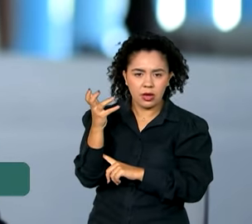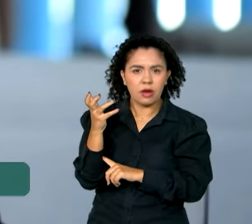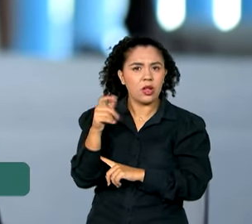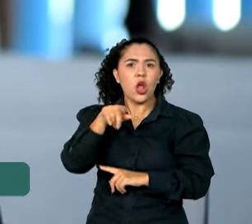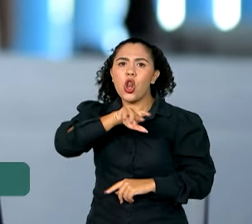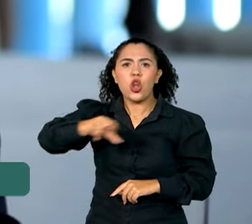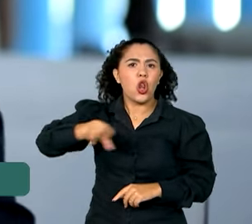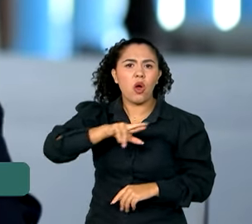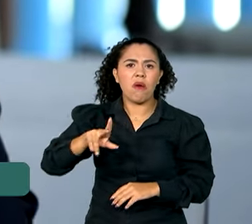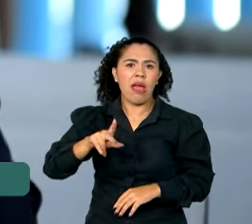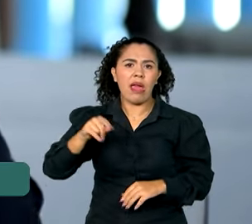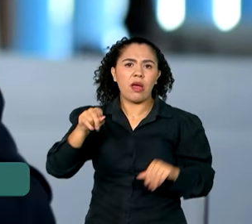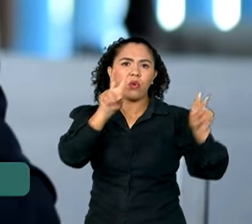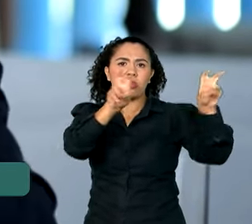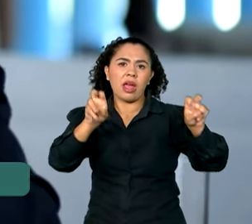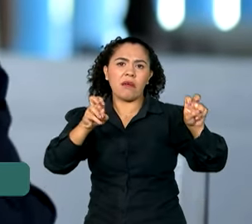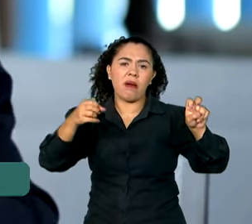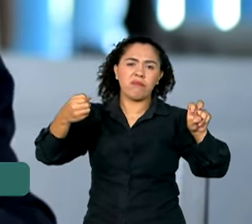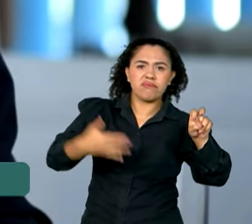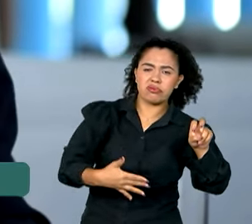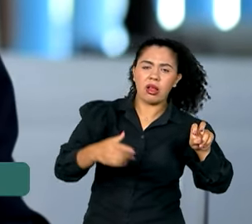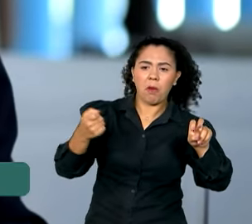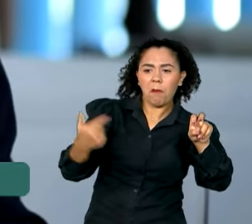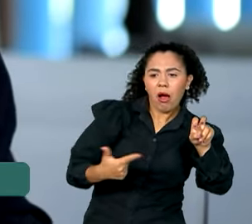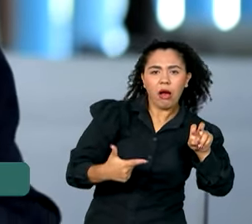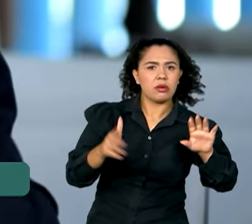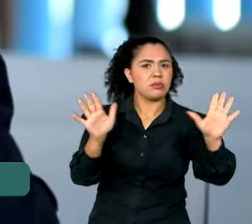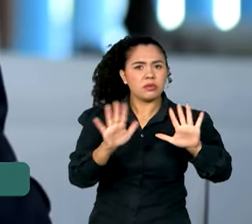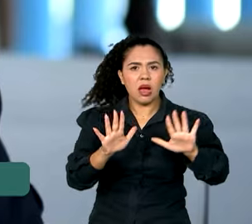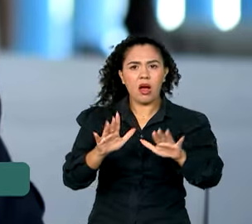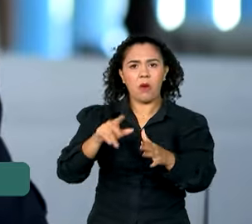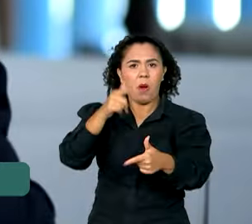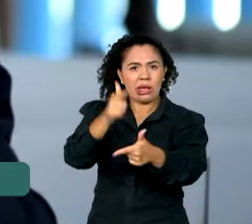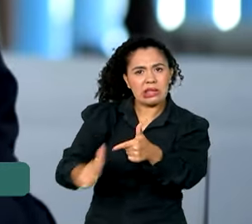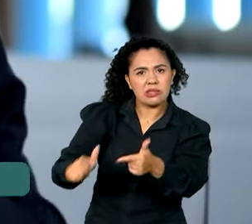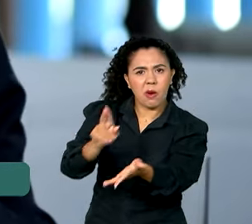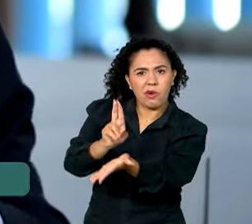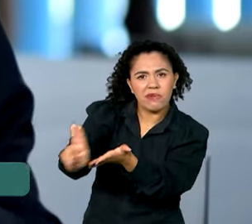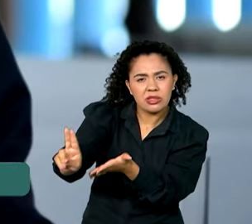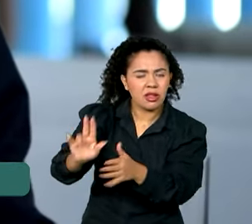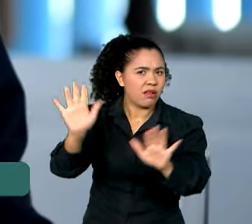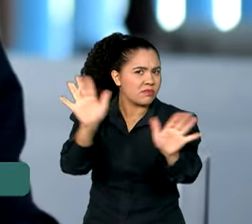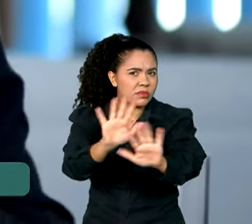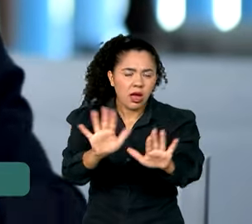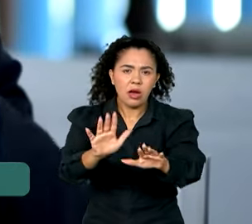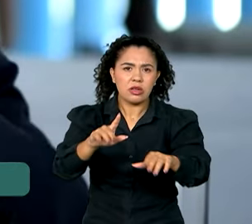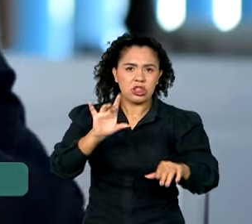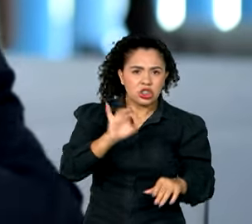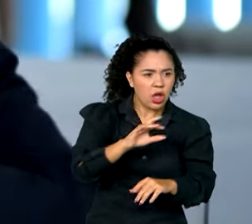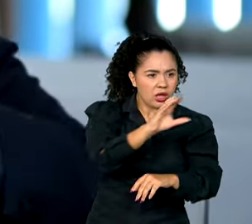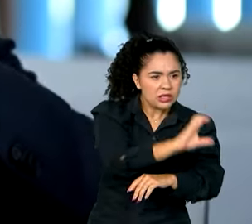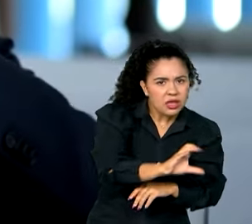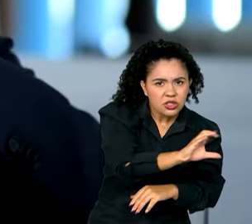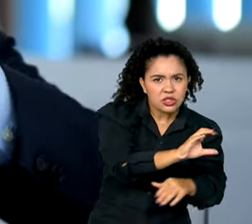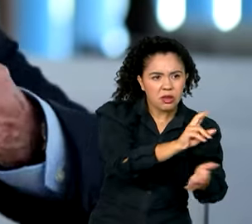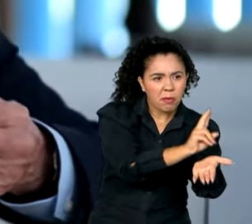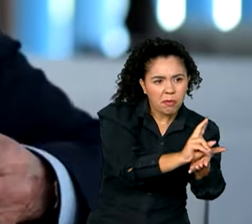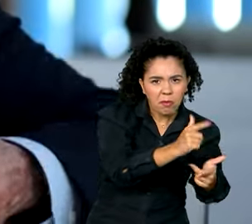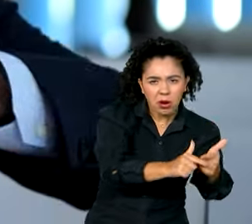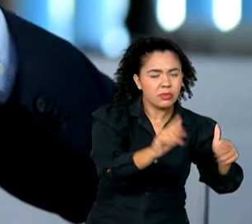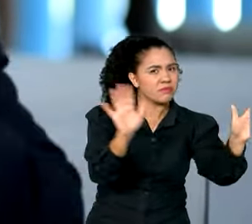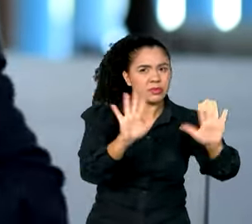mais uma questão secundária, não é mais uma questão da universidade, não é mais uma questão apenas de cientista, é uma questão de